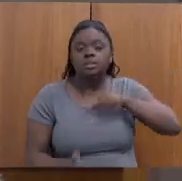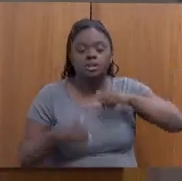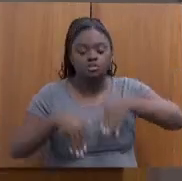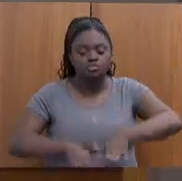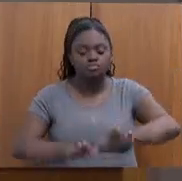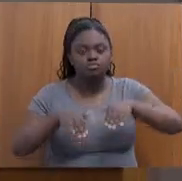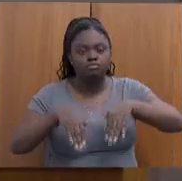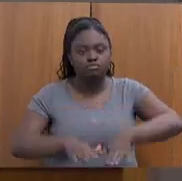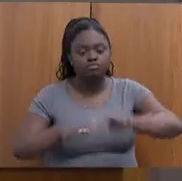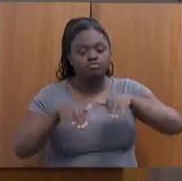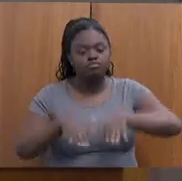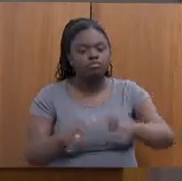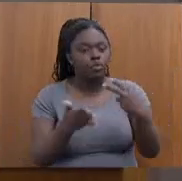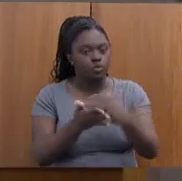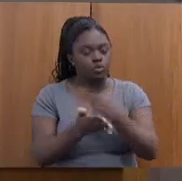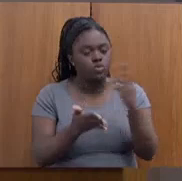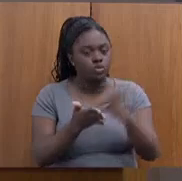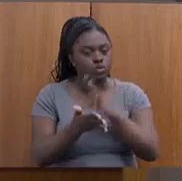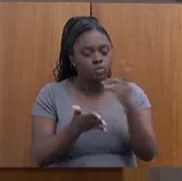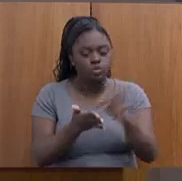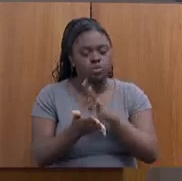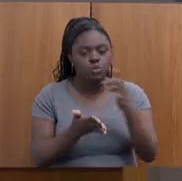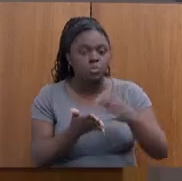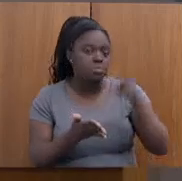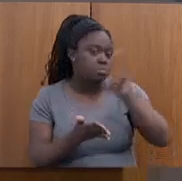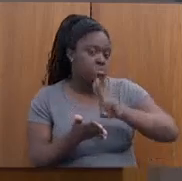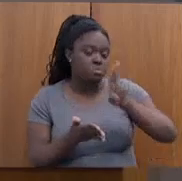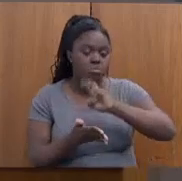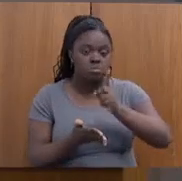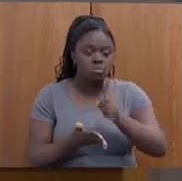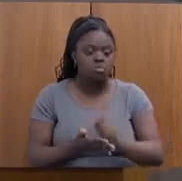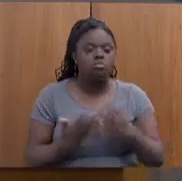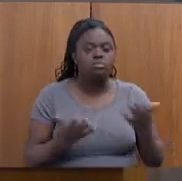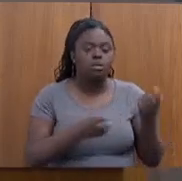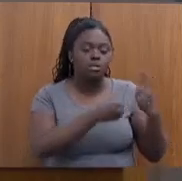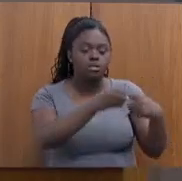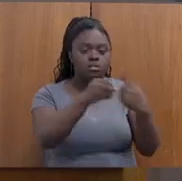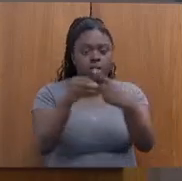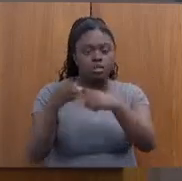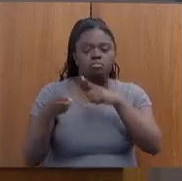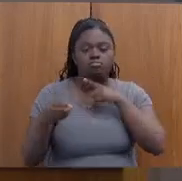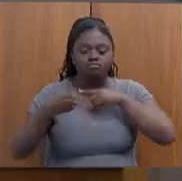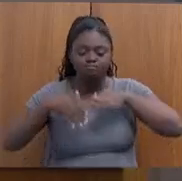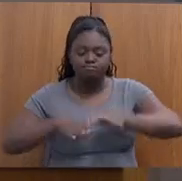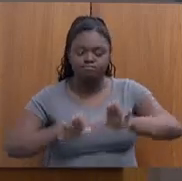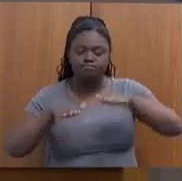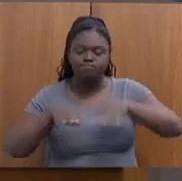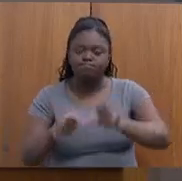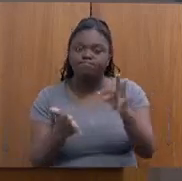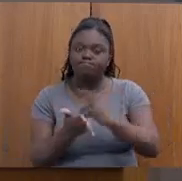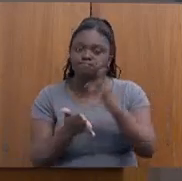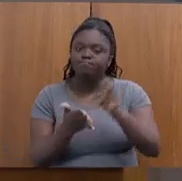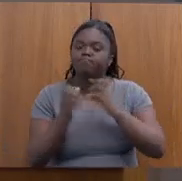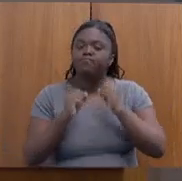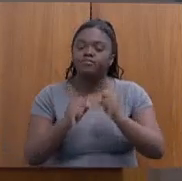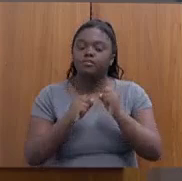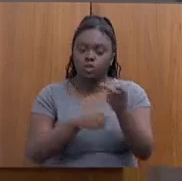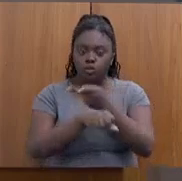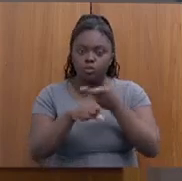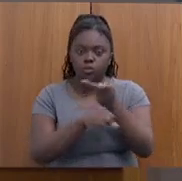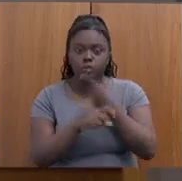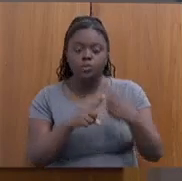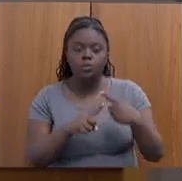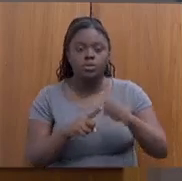subutilizada. Então, esses municípios que já têm máquina de costura subutilizadas podem nos procurar, porque nós já estamos fazendo